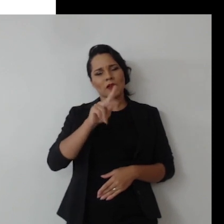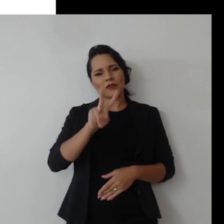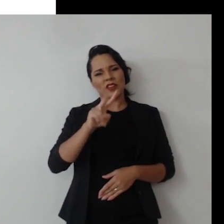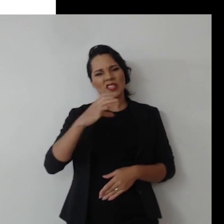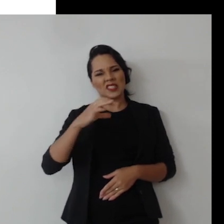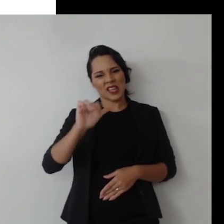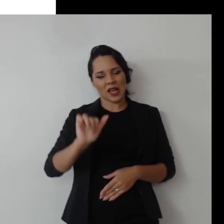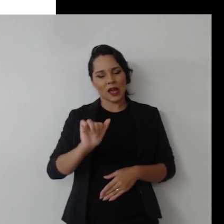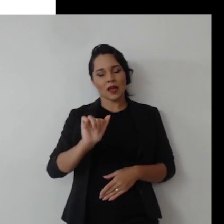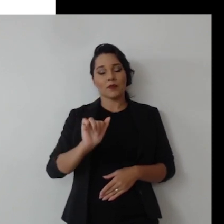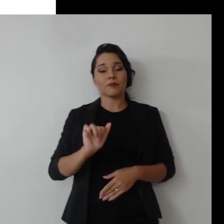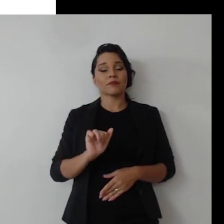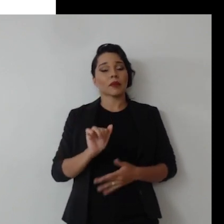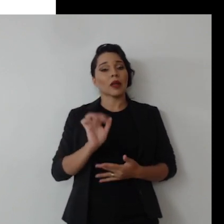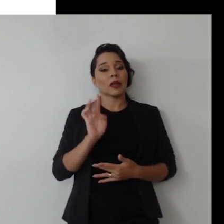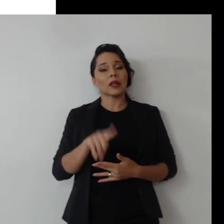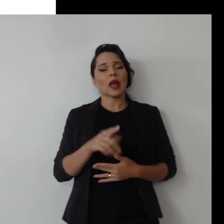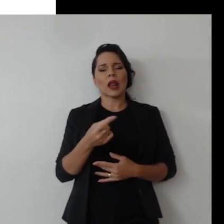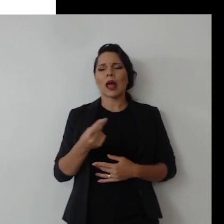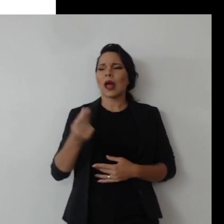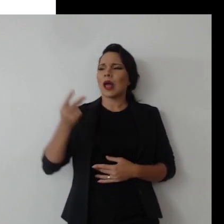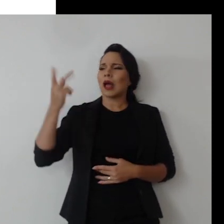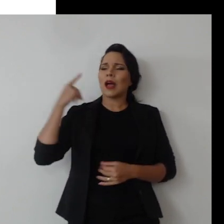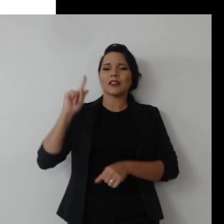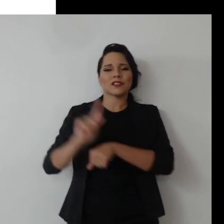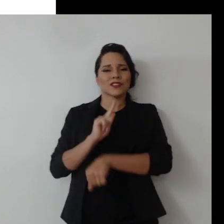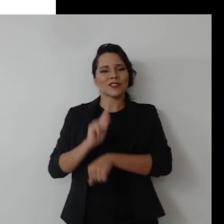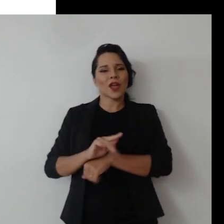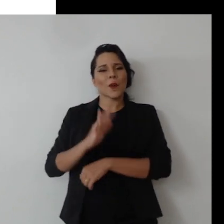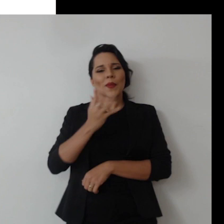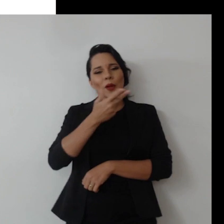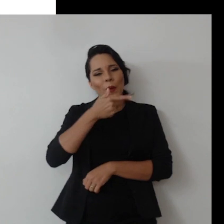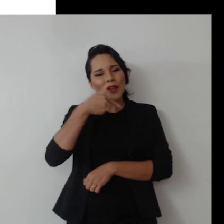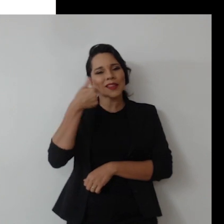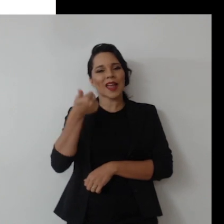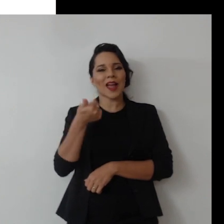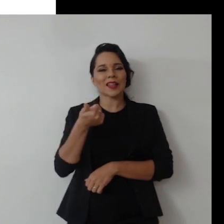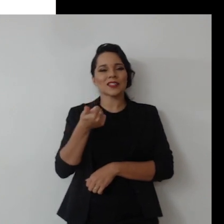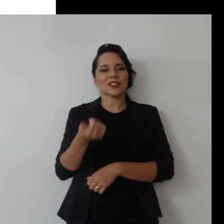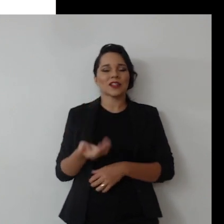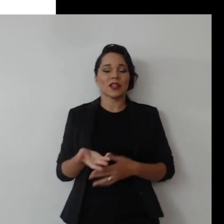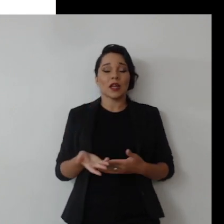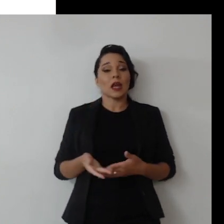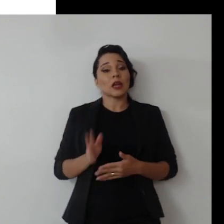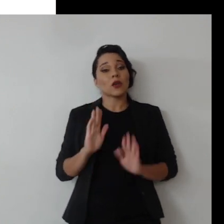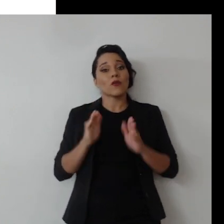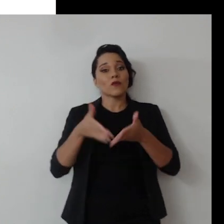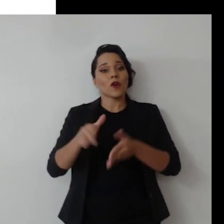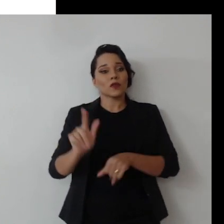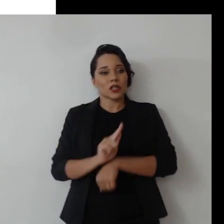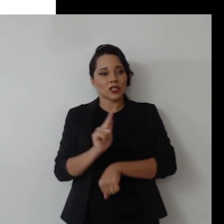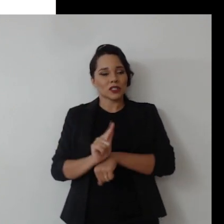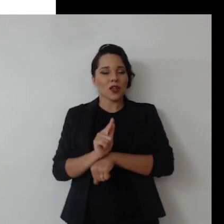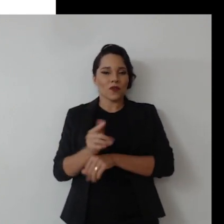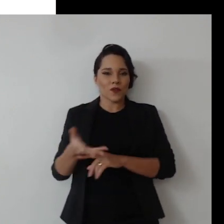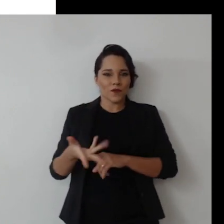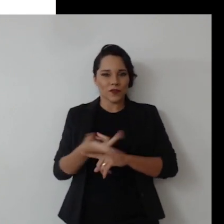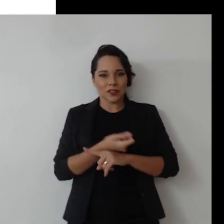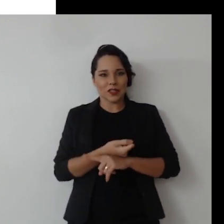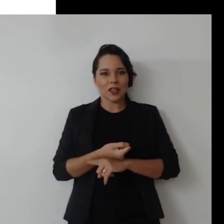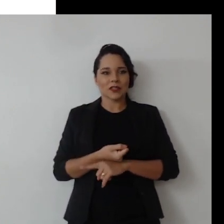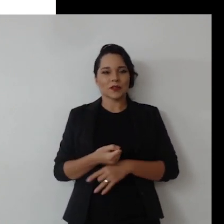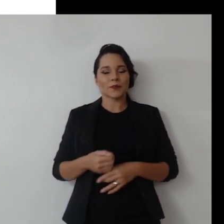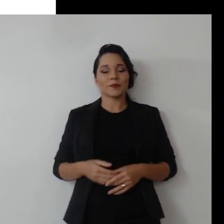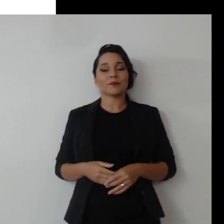executar, vem daquele termo PDCA que vem lá da gestão pela qualidade total, da melhoria contínua. E o foco da gestão na eficiência